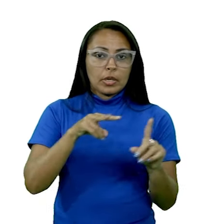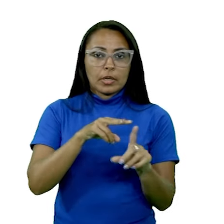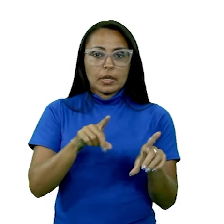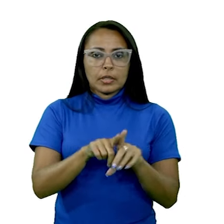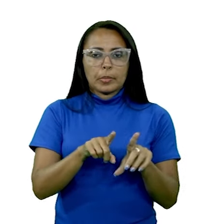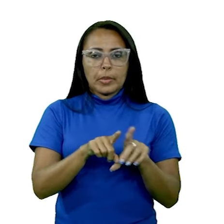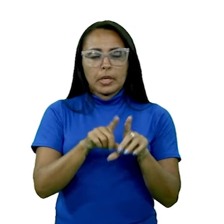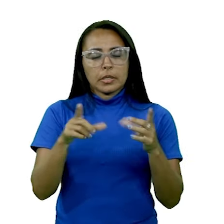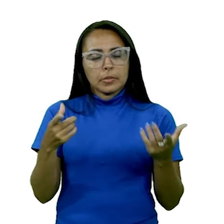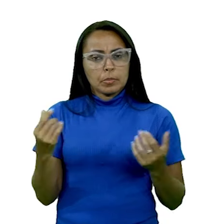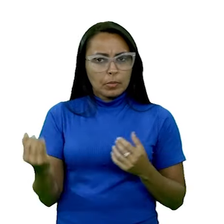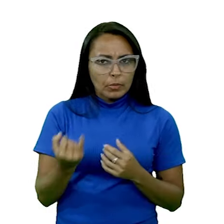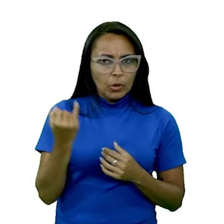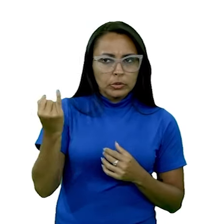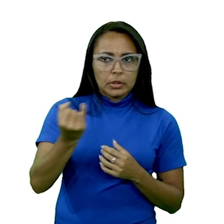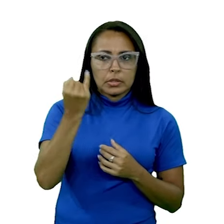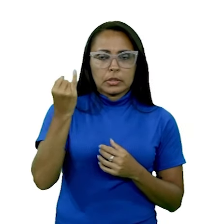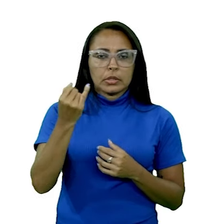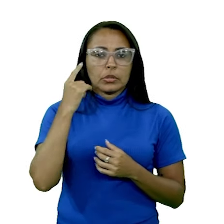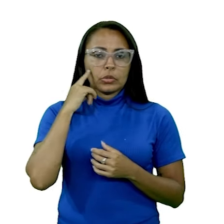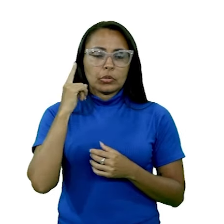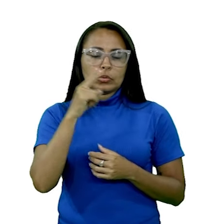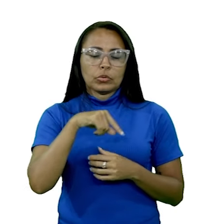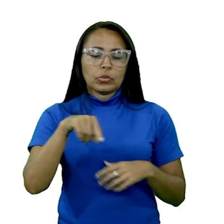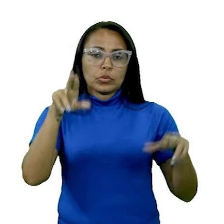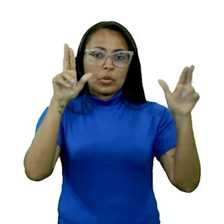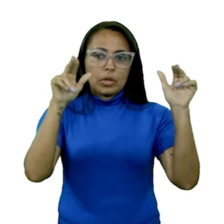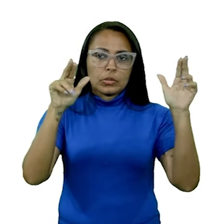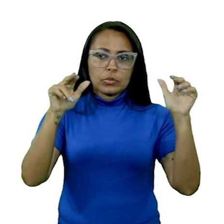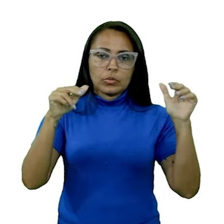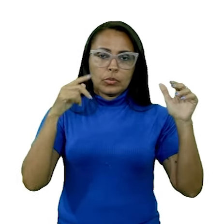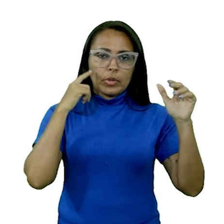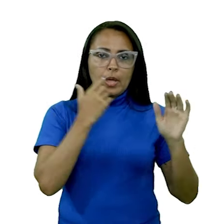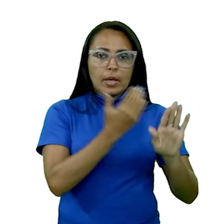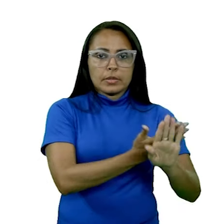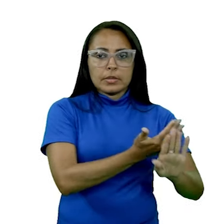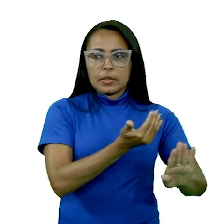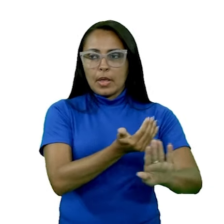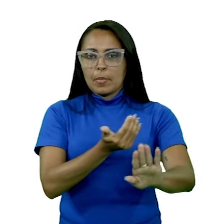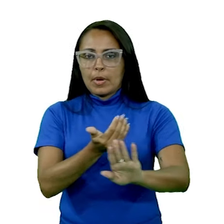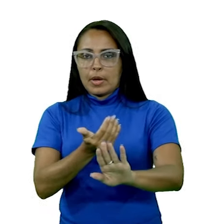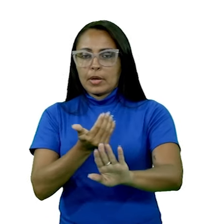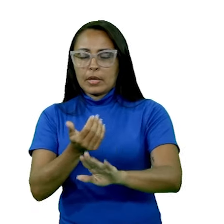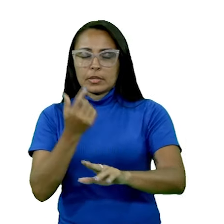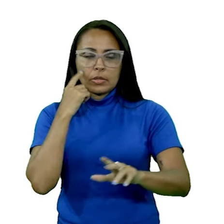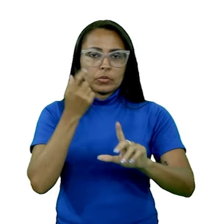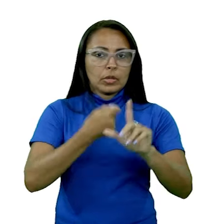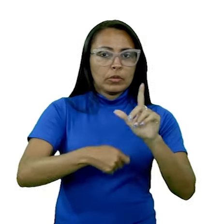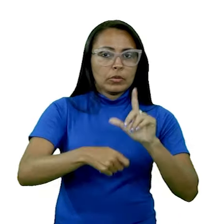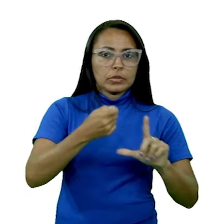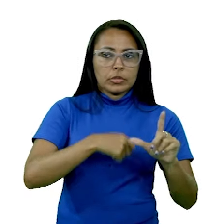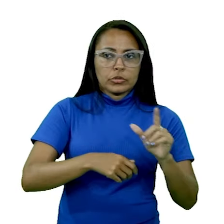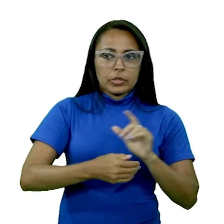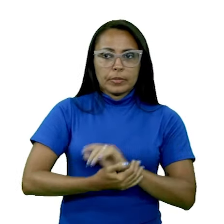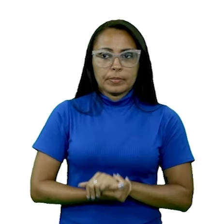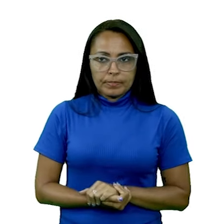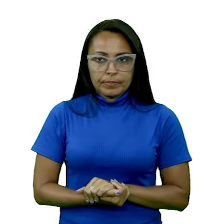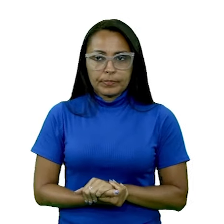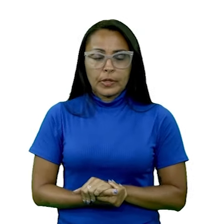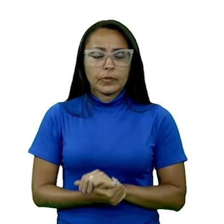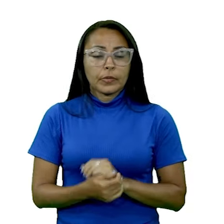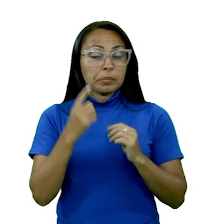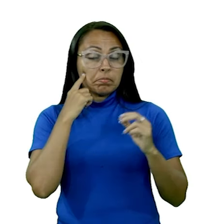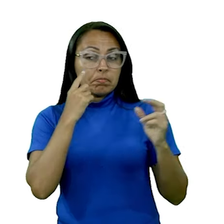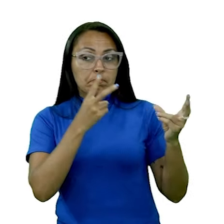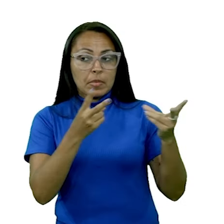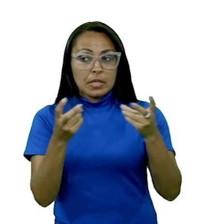relevante para a compreensão do nosso conteúdo, que é a separação da logística em atividades. E vocês vão perceber que